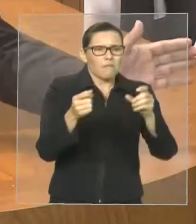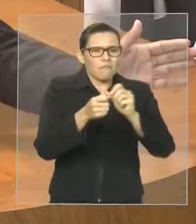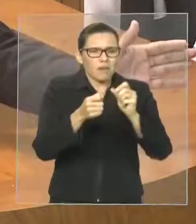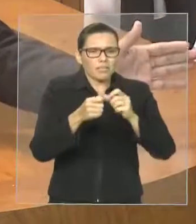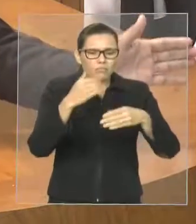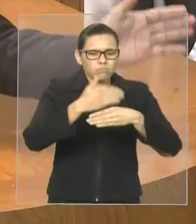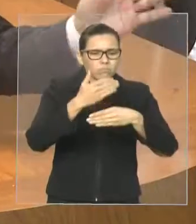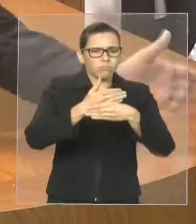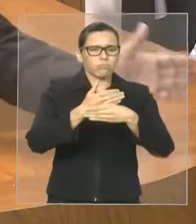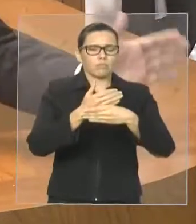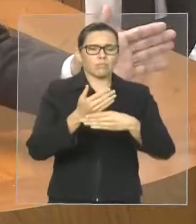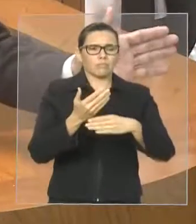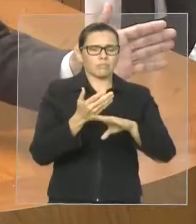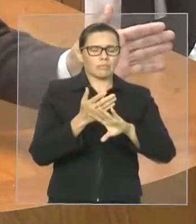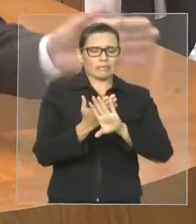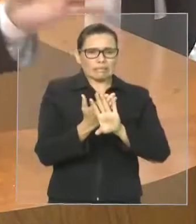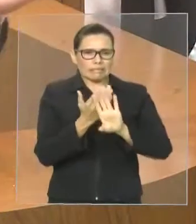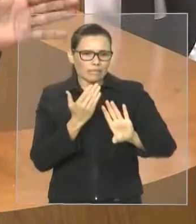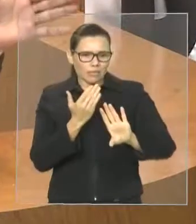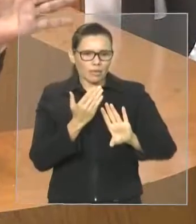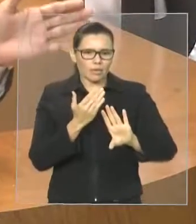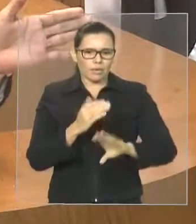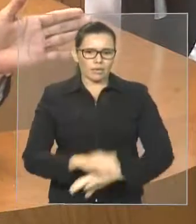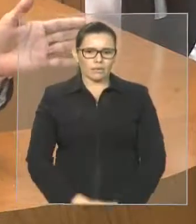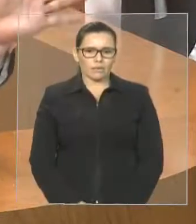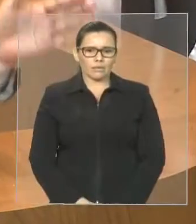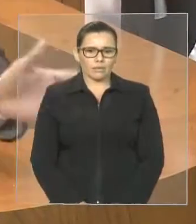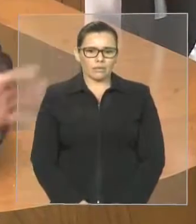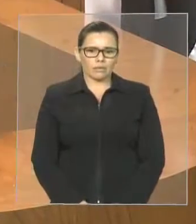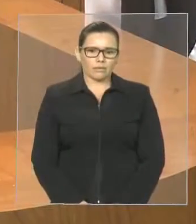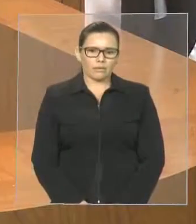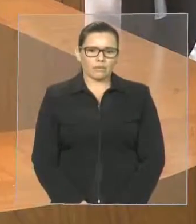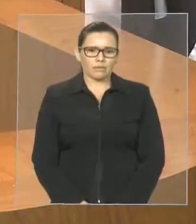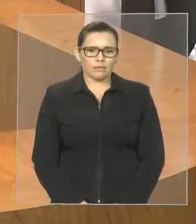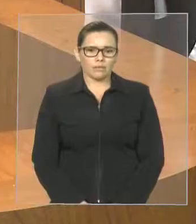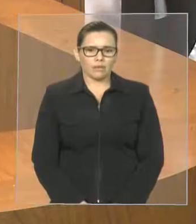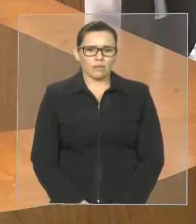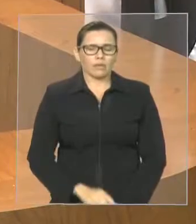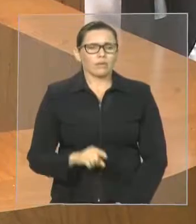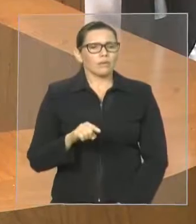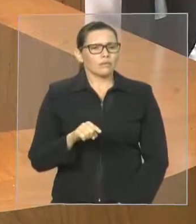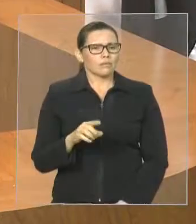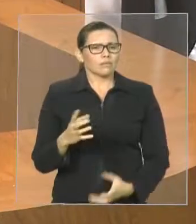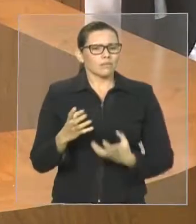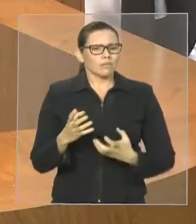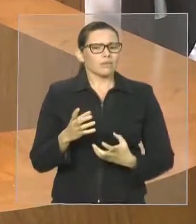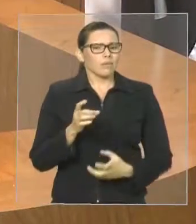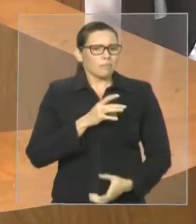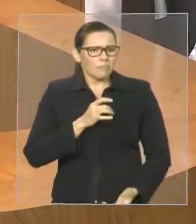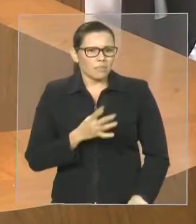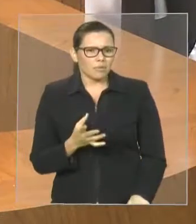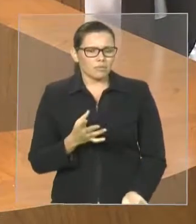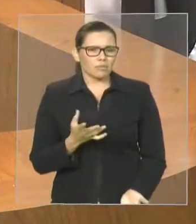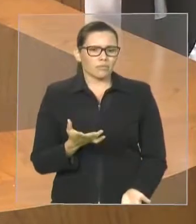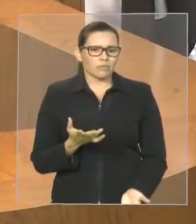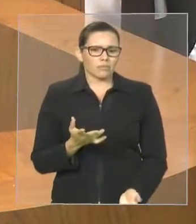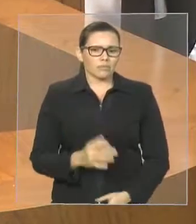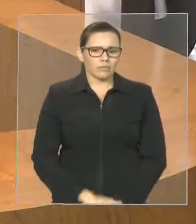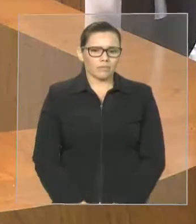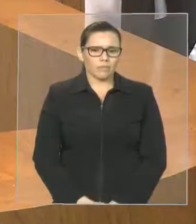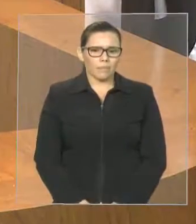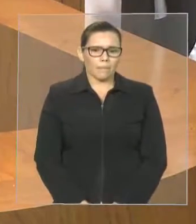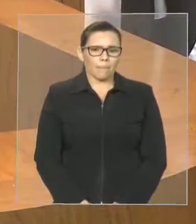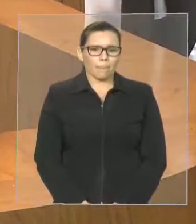Não recebe os professores e ainda isolou. Se ele quer se isolar juntamente com o governo. Pega o Palácio do Governo. Pega a